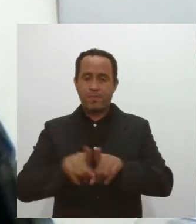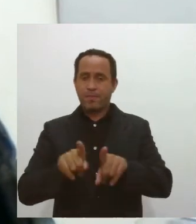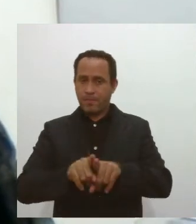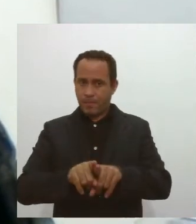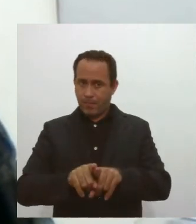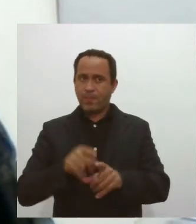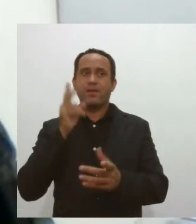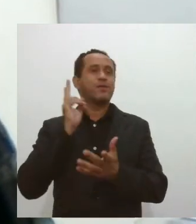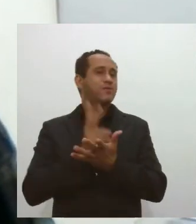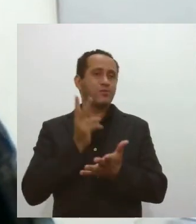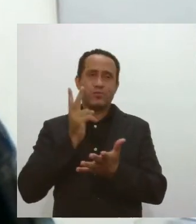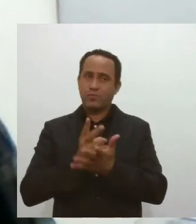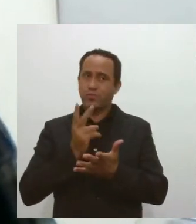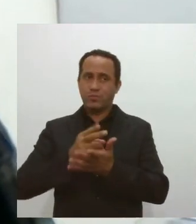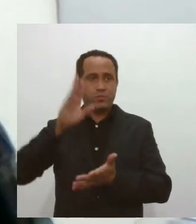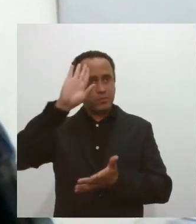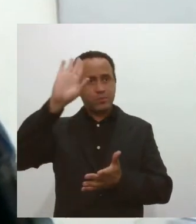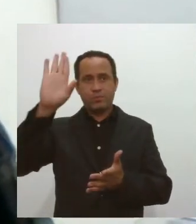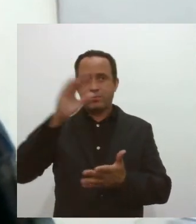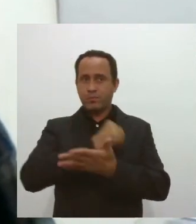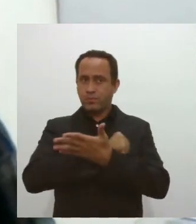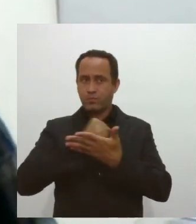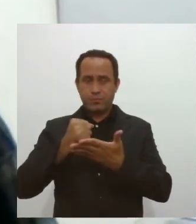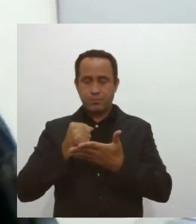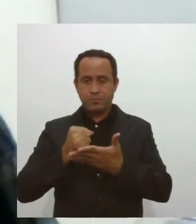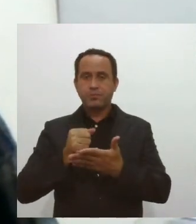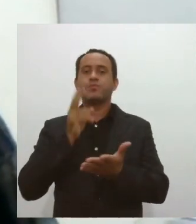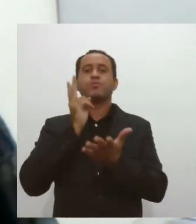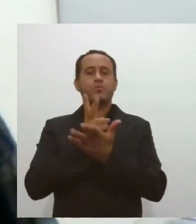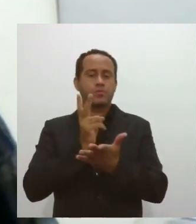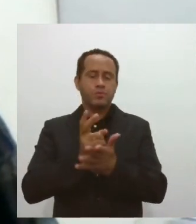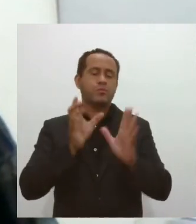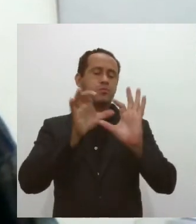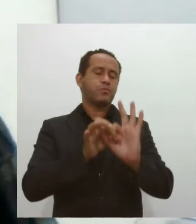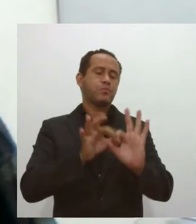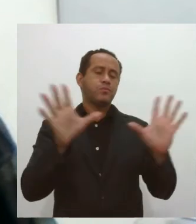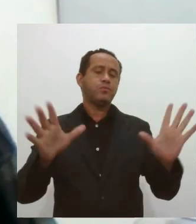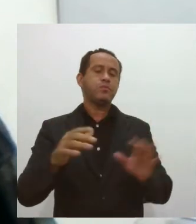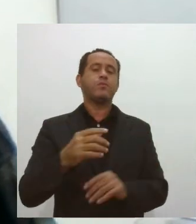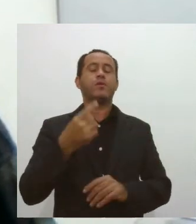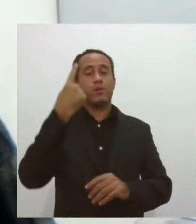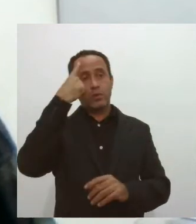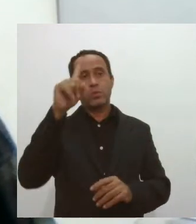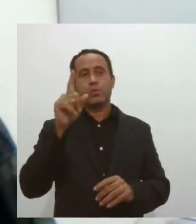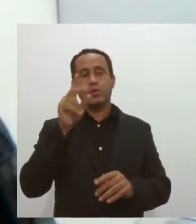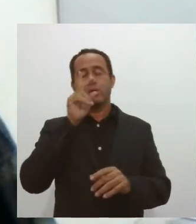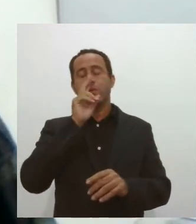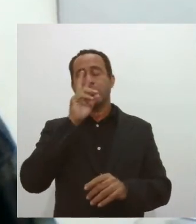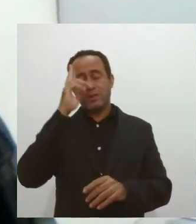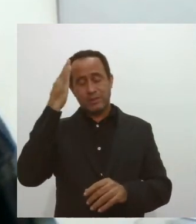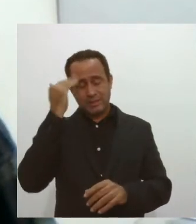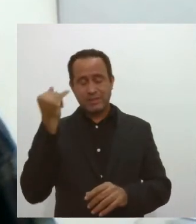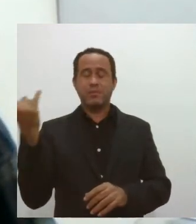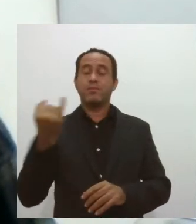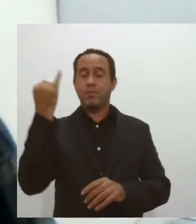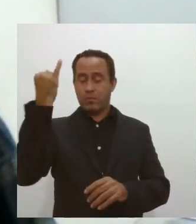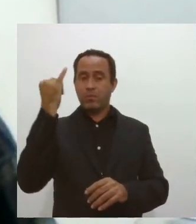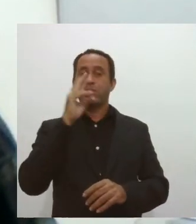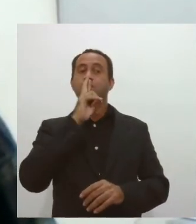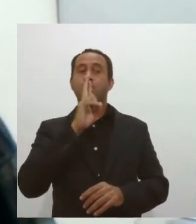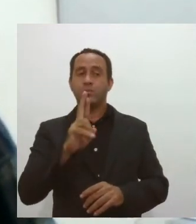continuam com prioridade máxima. A gente continua liberando esses com até 24 horas, porque a gente sabe da importância